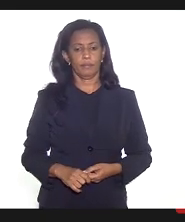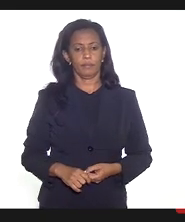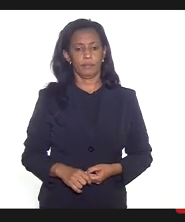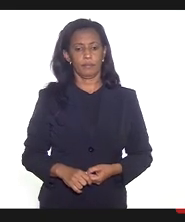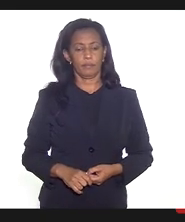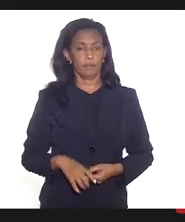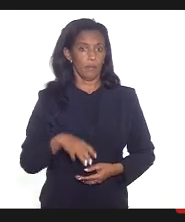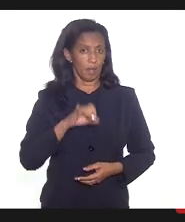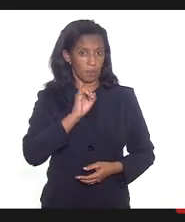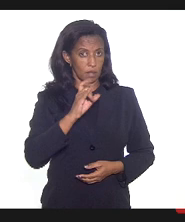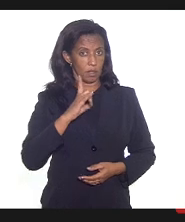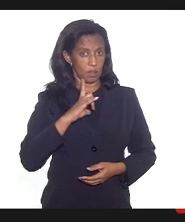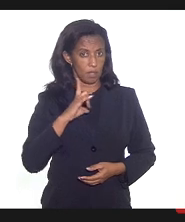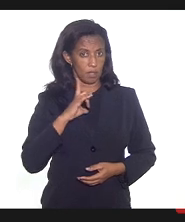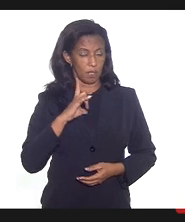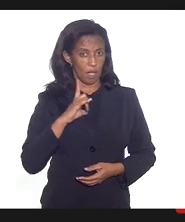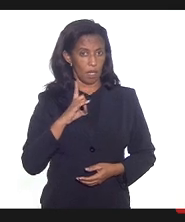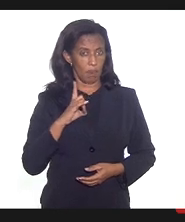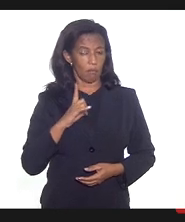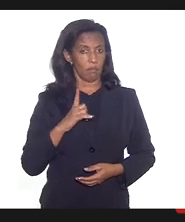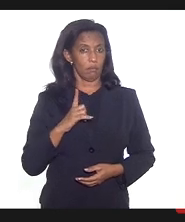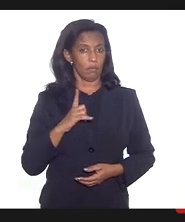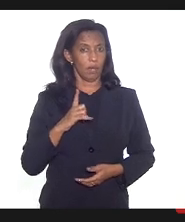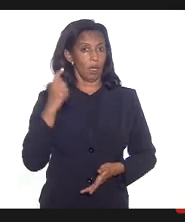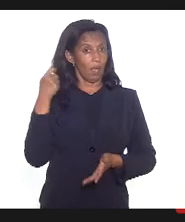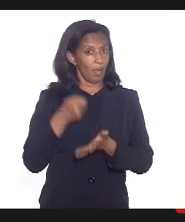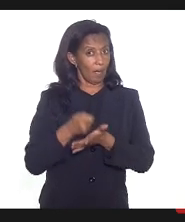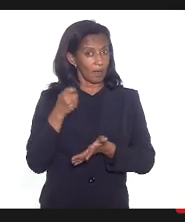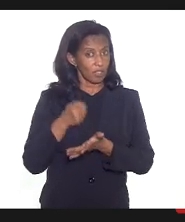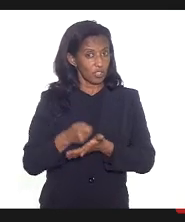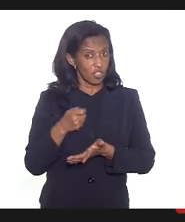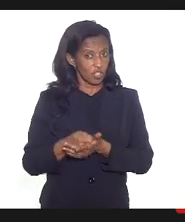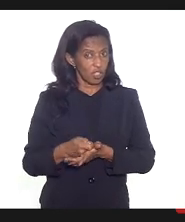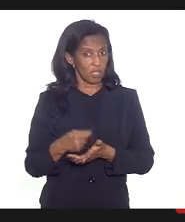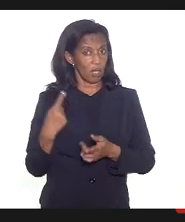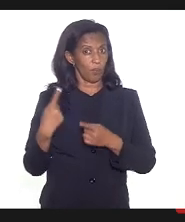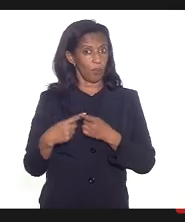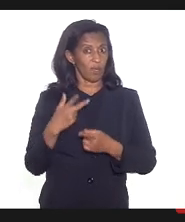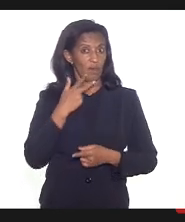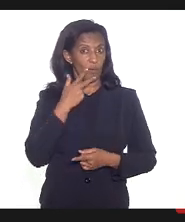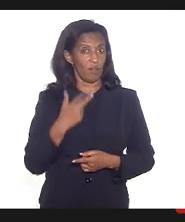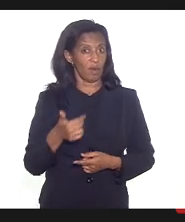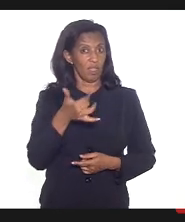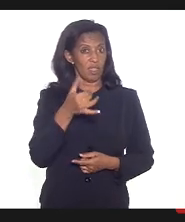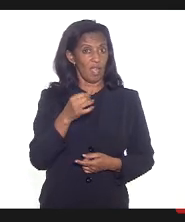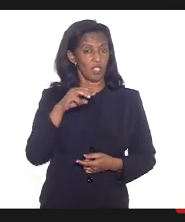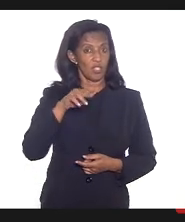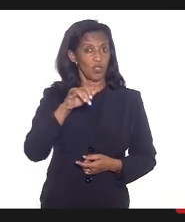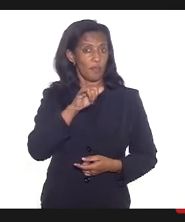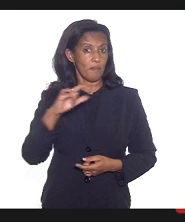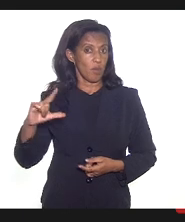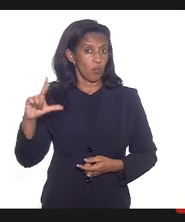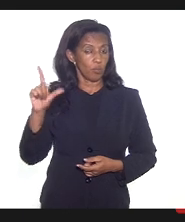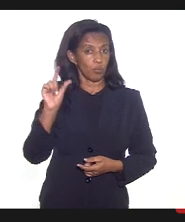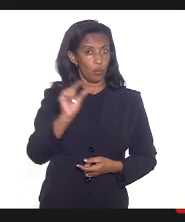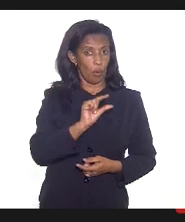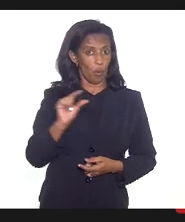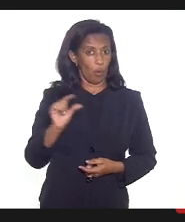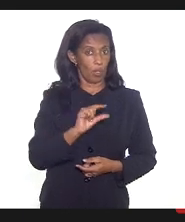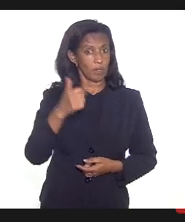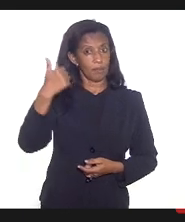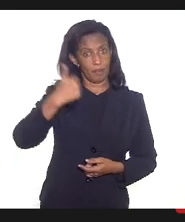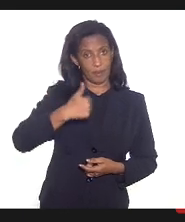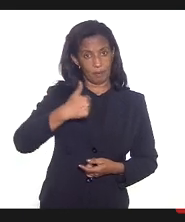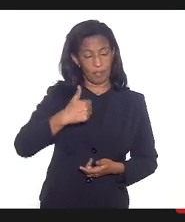se tem uma previsão de garantia porque estavam falando de 10 mil doses para